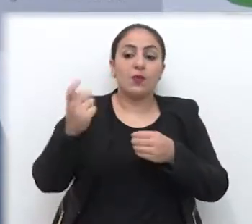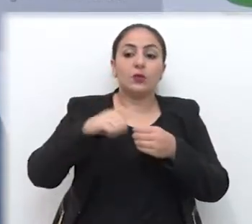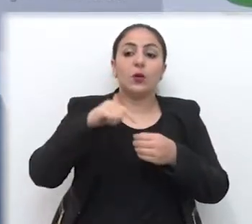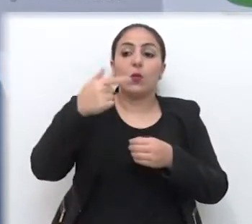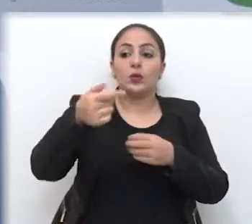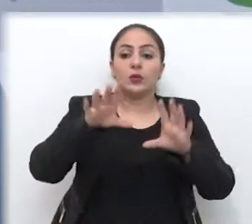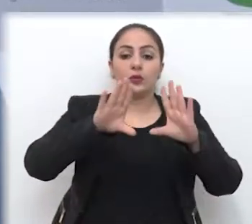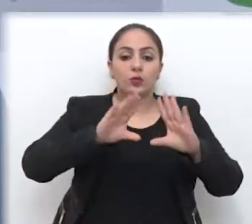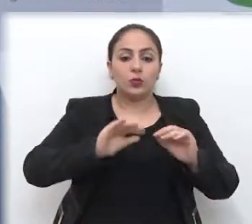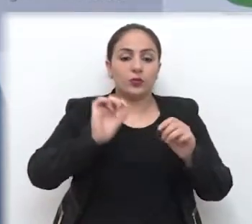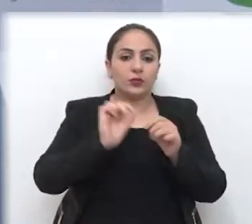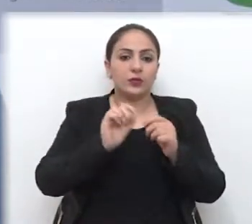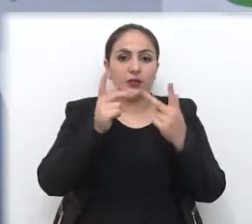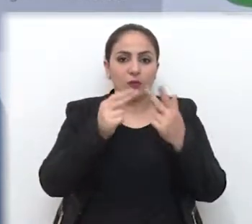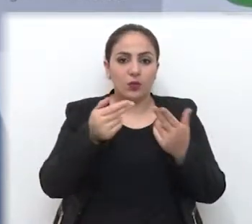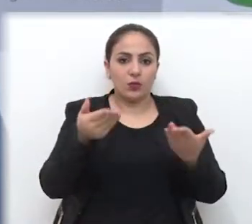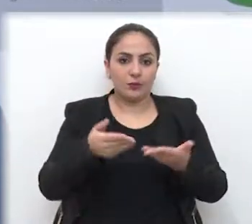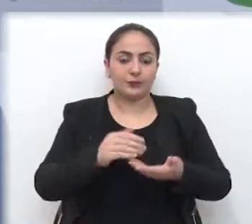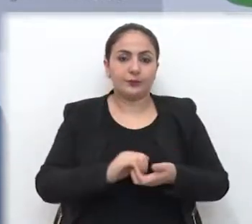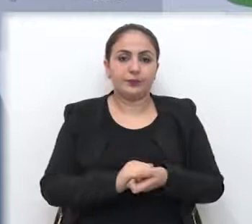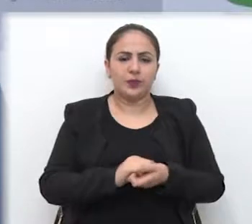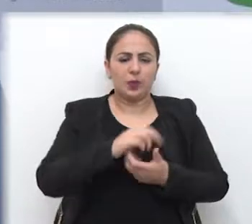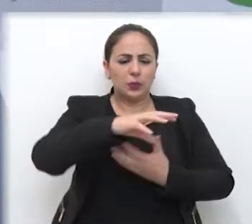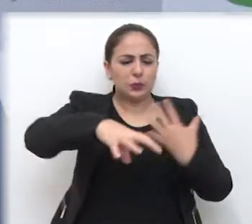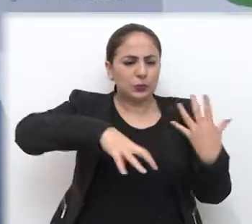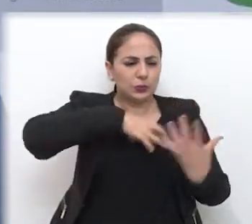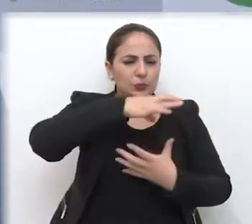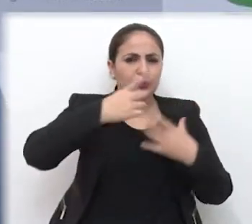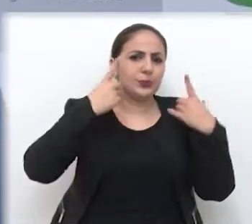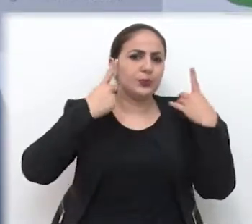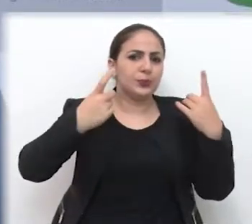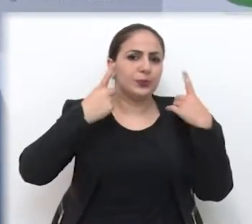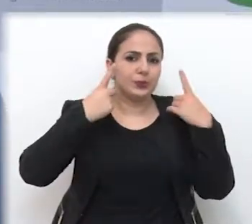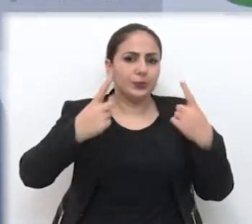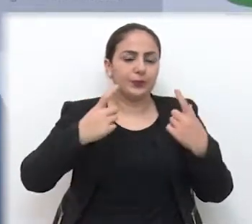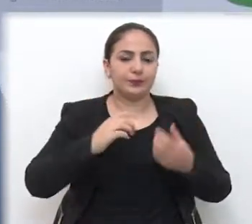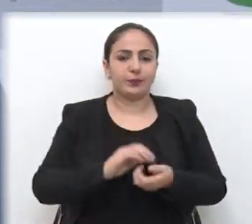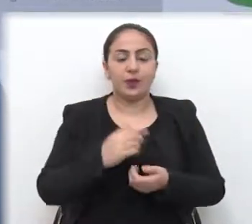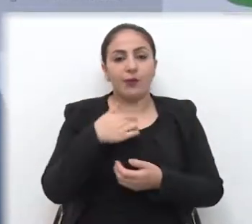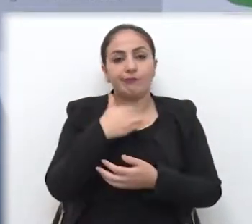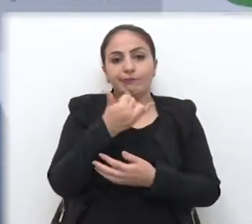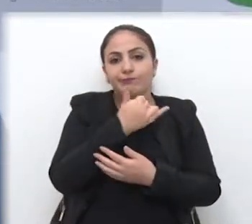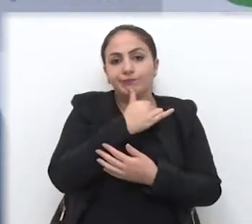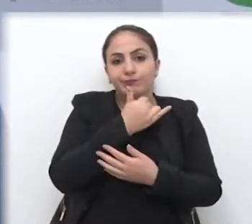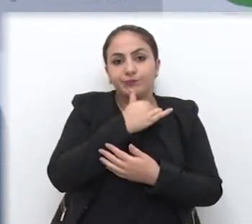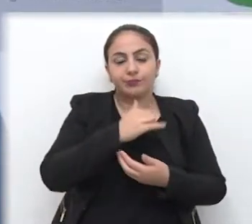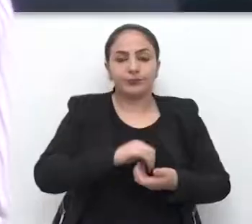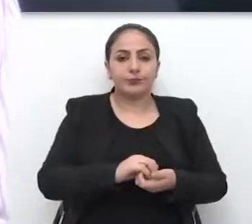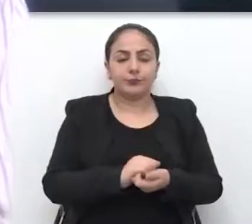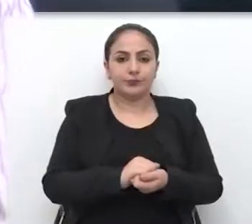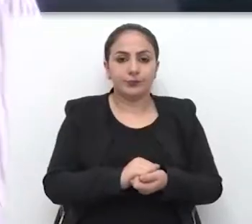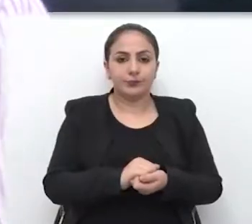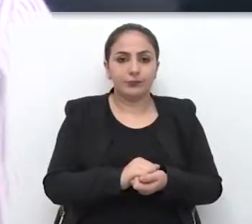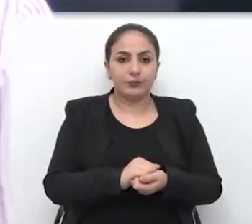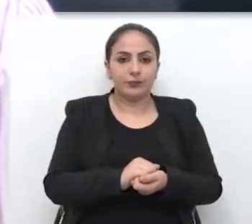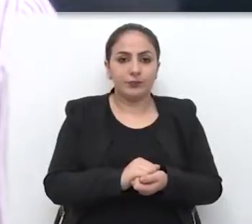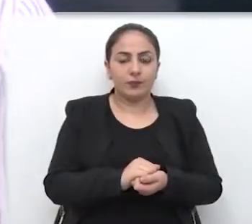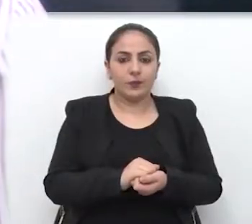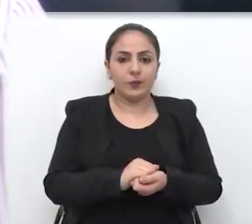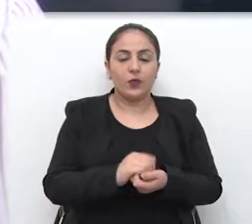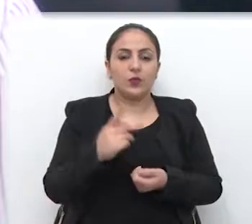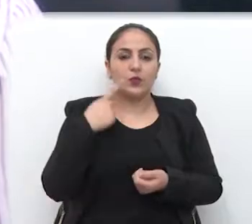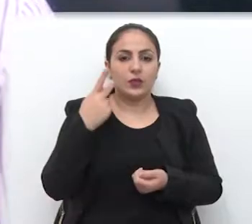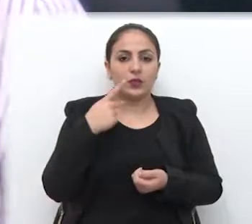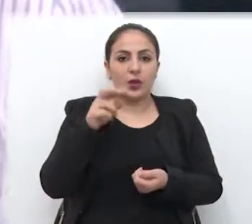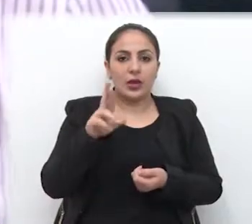na próxima noite e fazer o que eles estão fazendo. Uma algazarra total. Eu lamento isso. O vereador Renato